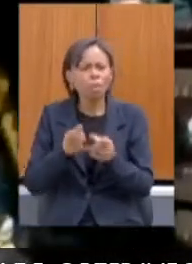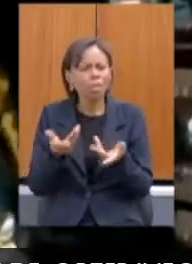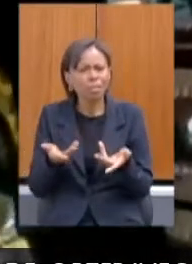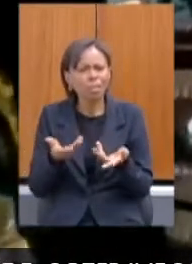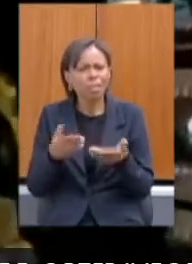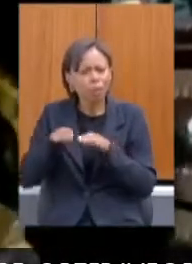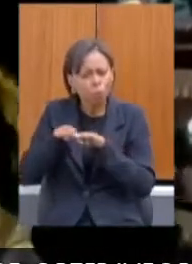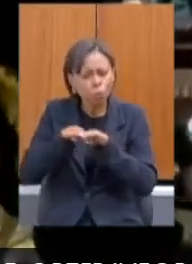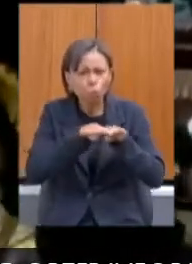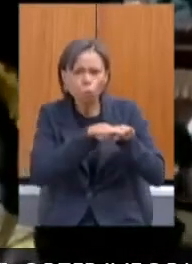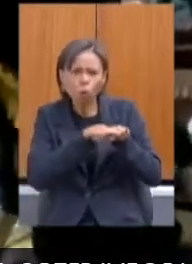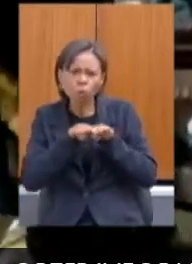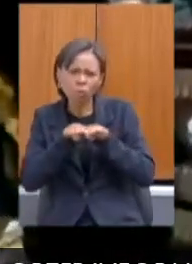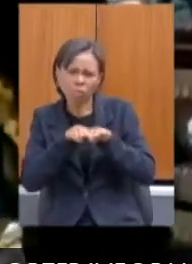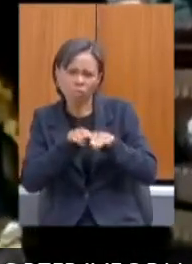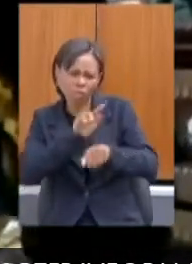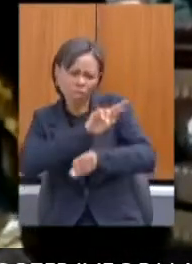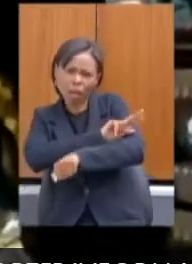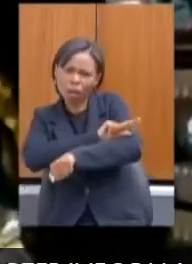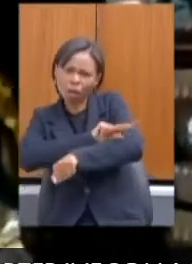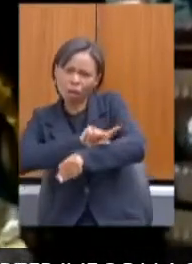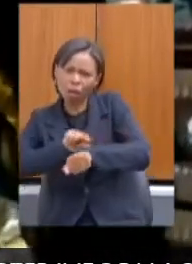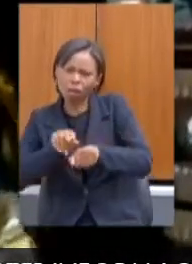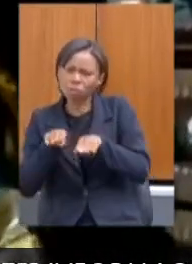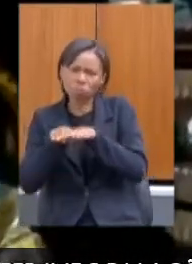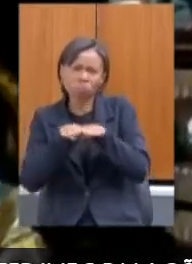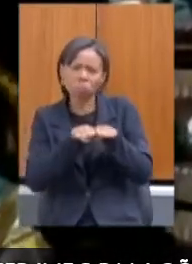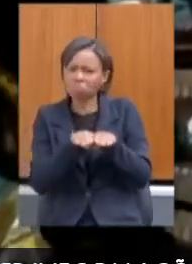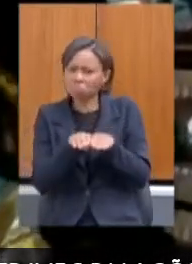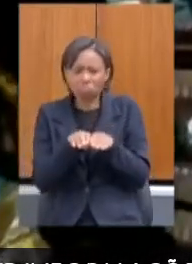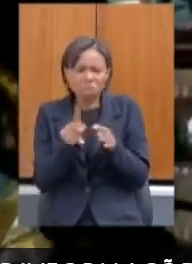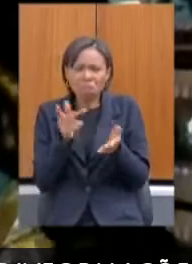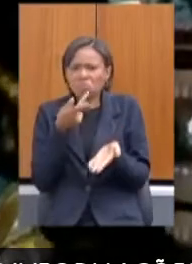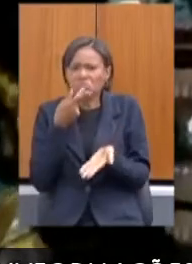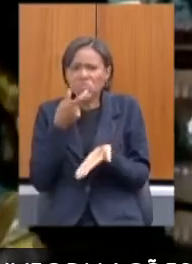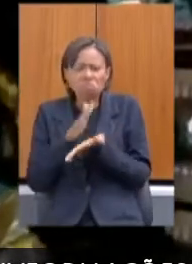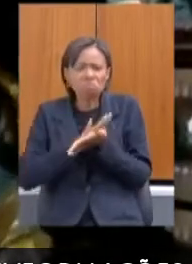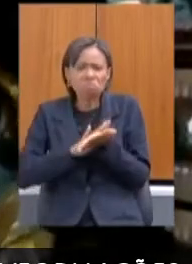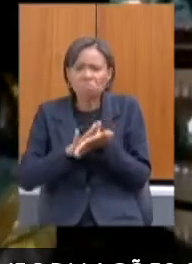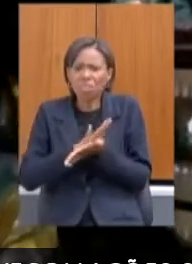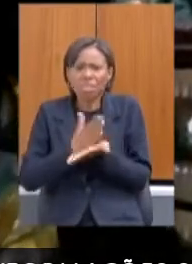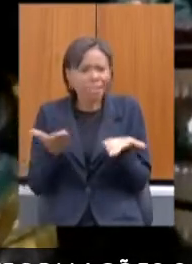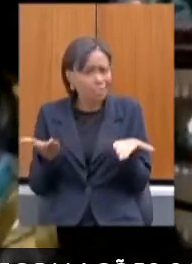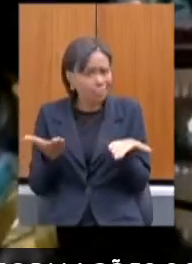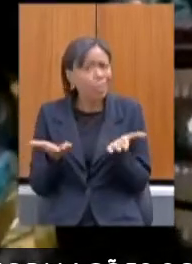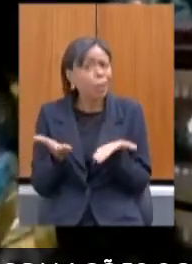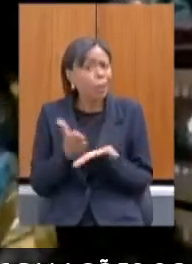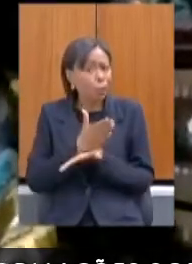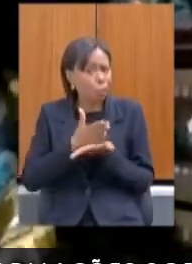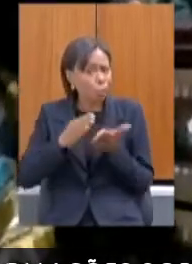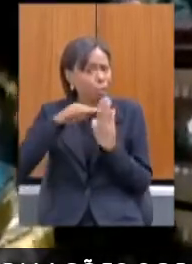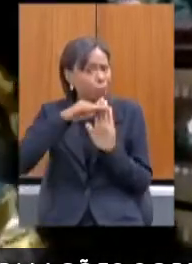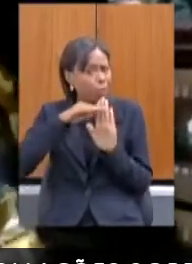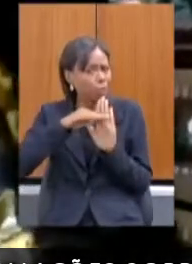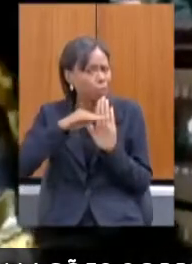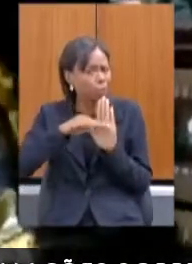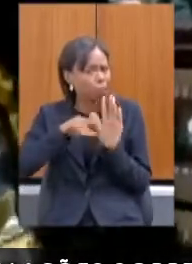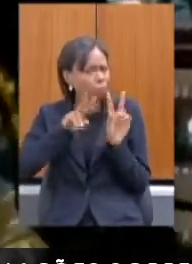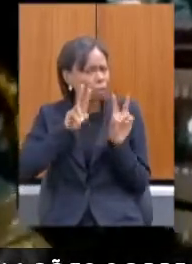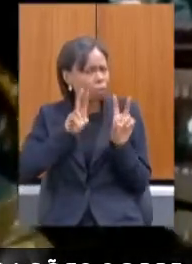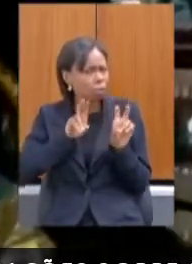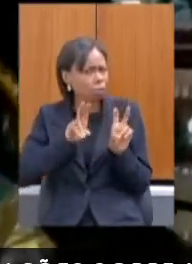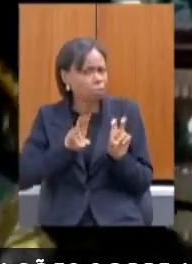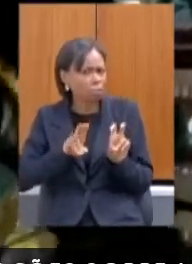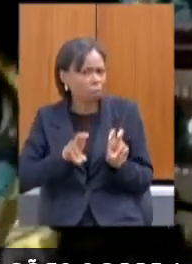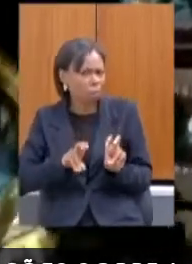mais falar disso nessa secretaria, então, tem um apagamento de algumas pautas, mas eu só estou citando